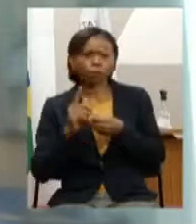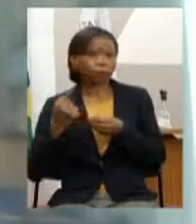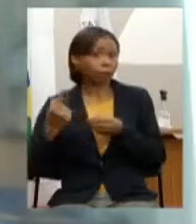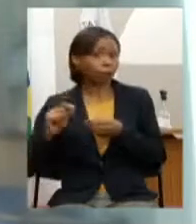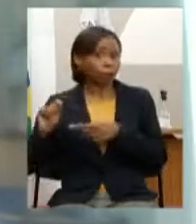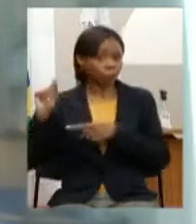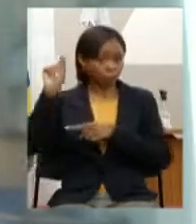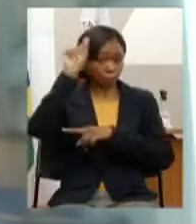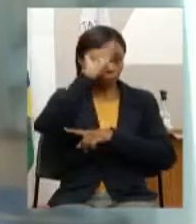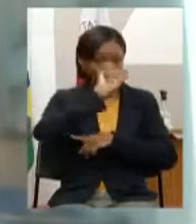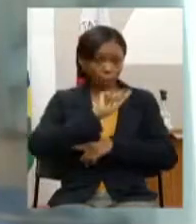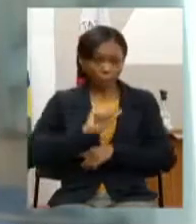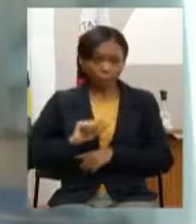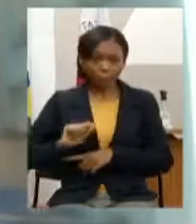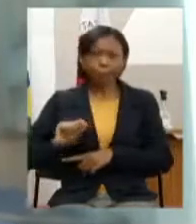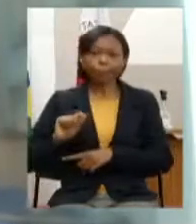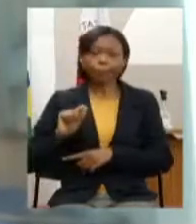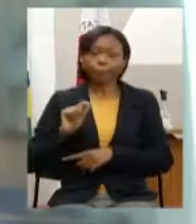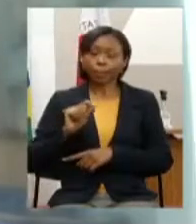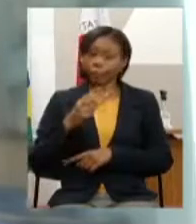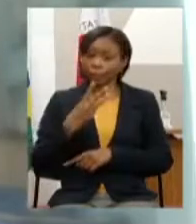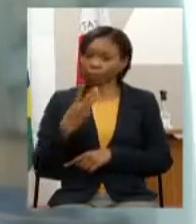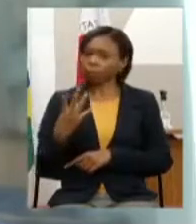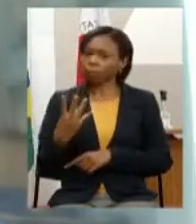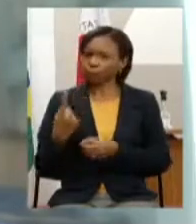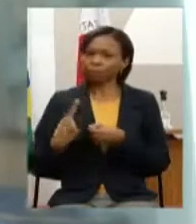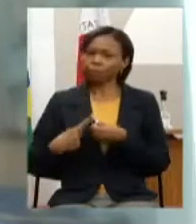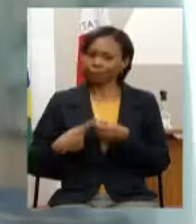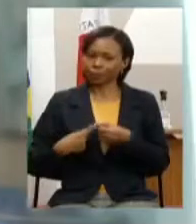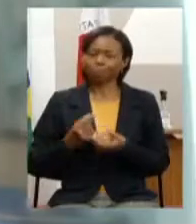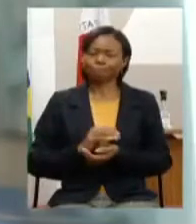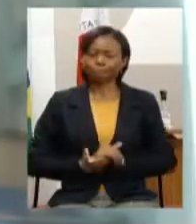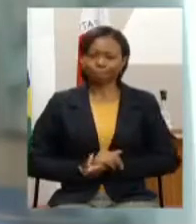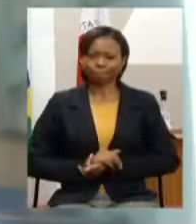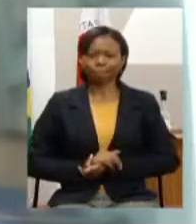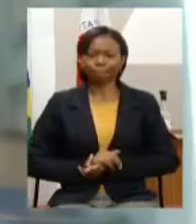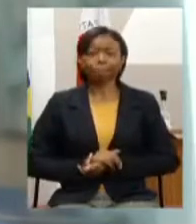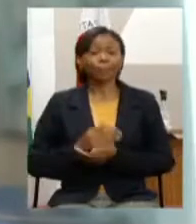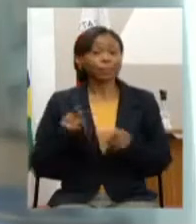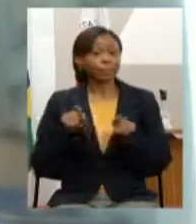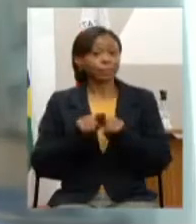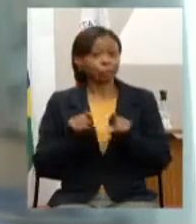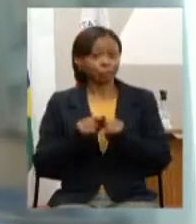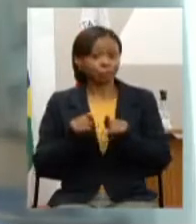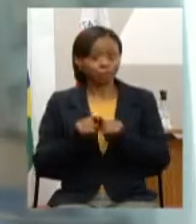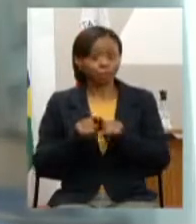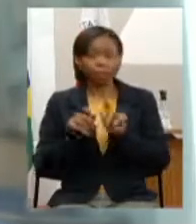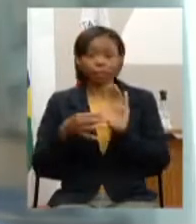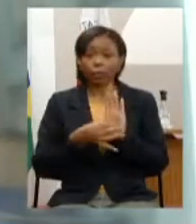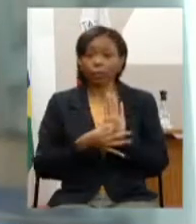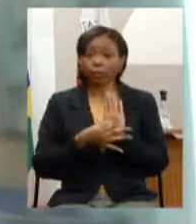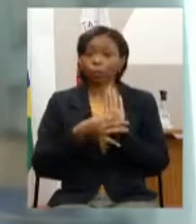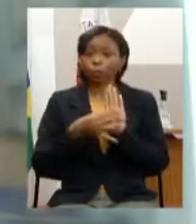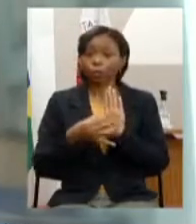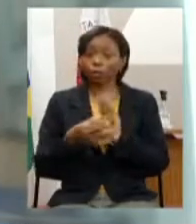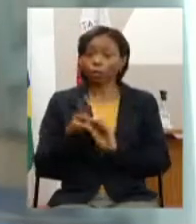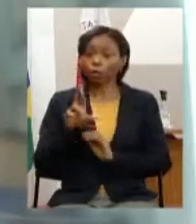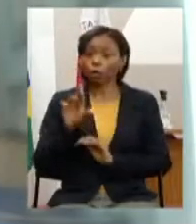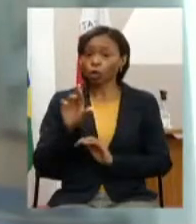chega então a abranger esses 34 municípios é da mesma forma a gente sugere que no rodoanel